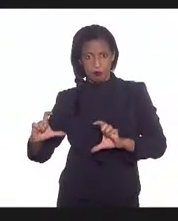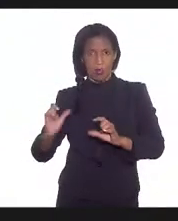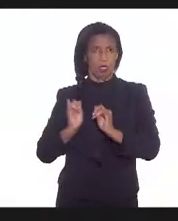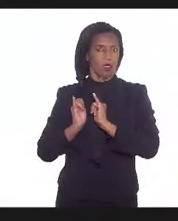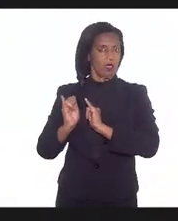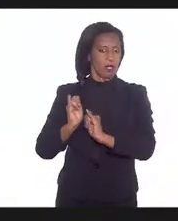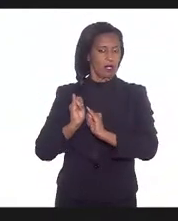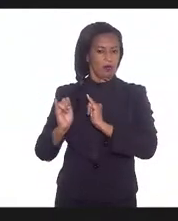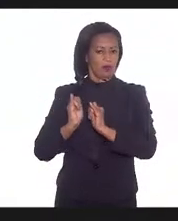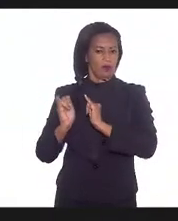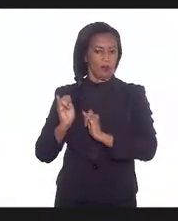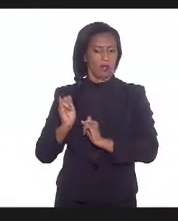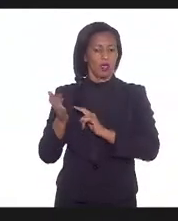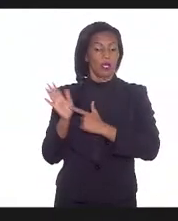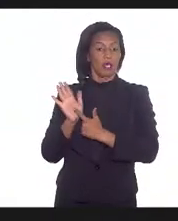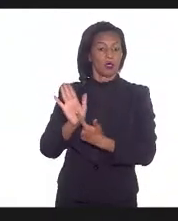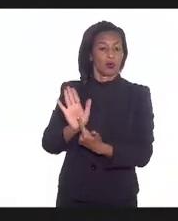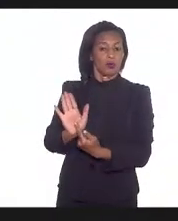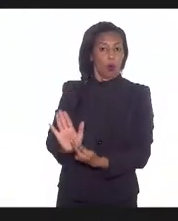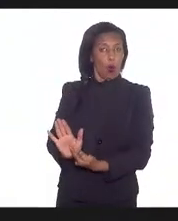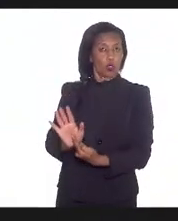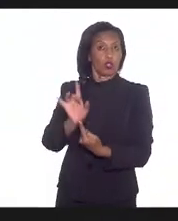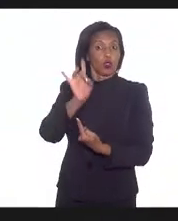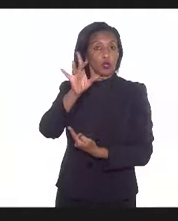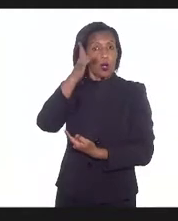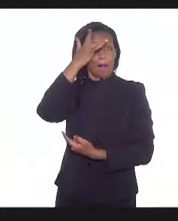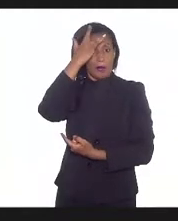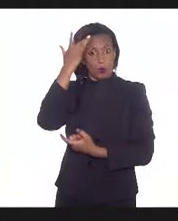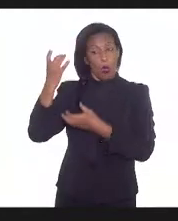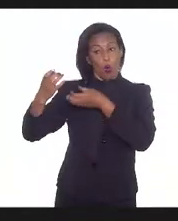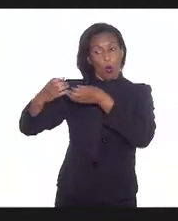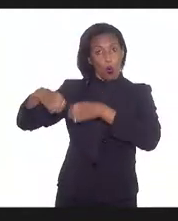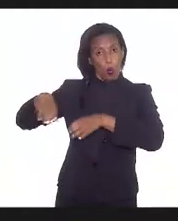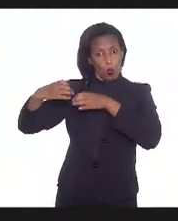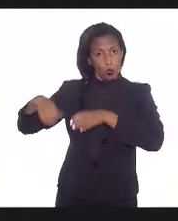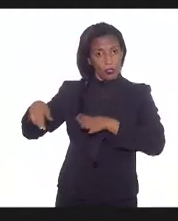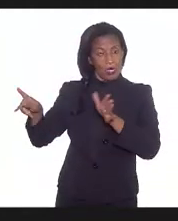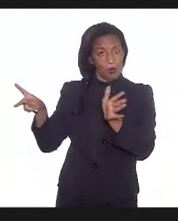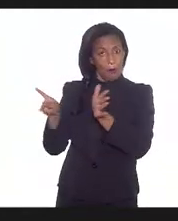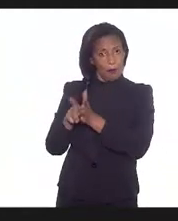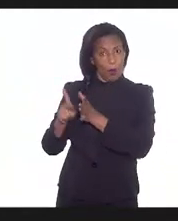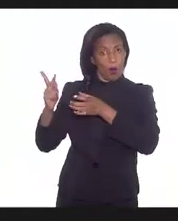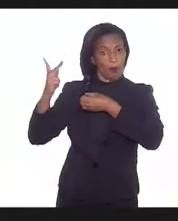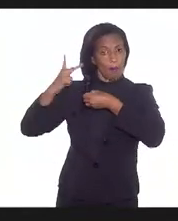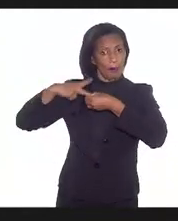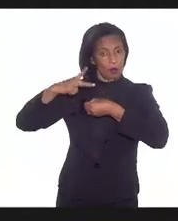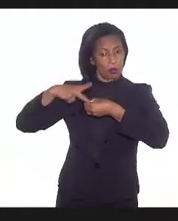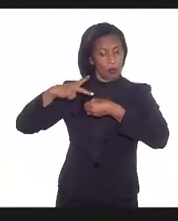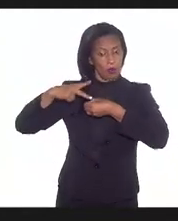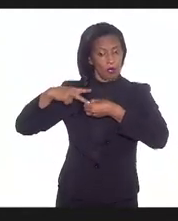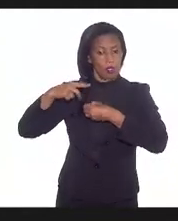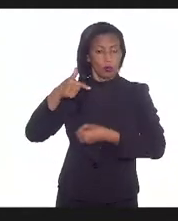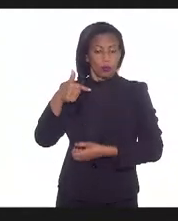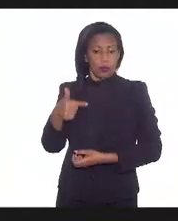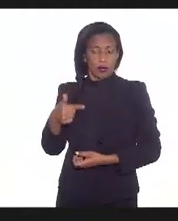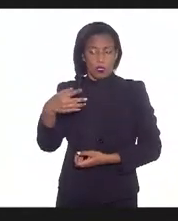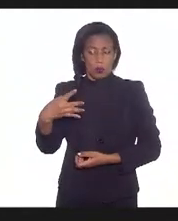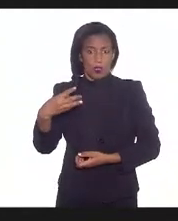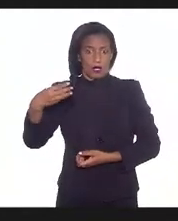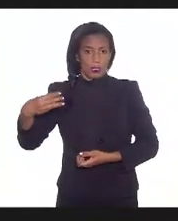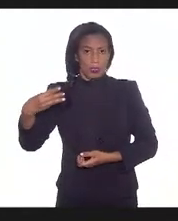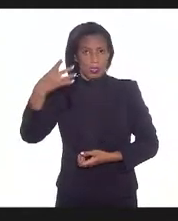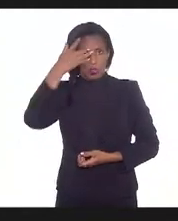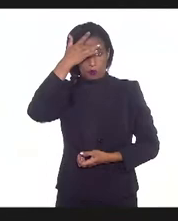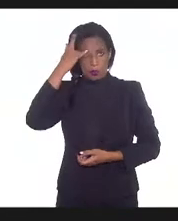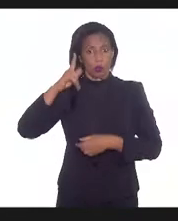eles passam a constar somente os empregados da Petrobras, com 243 casos confirmados. Então, a Petrobras,